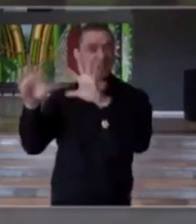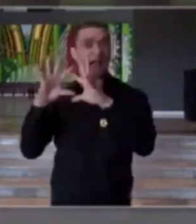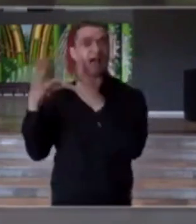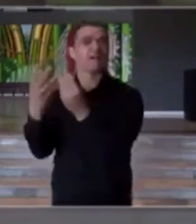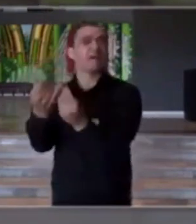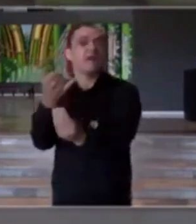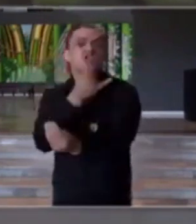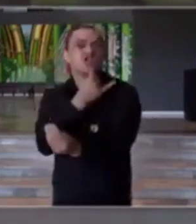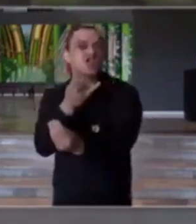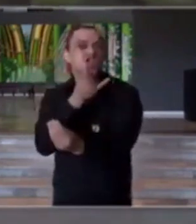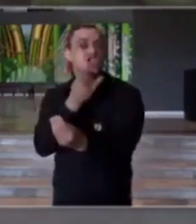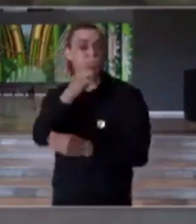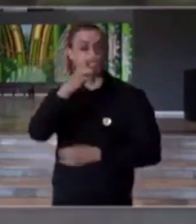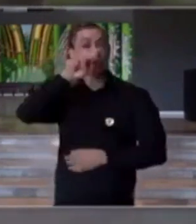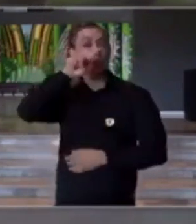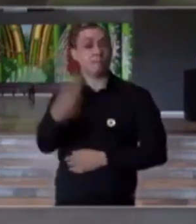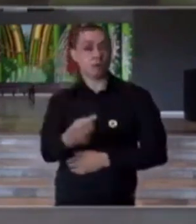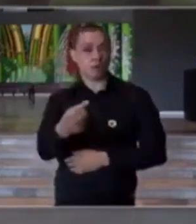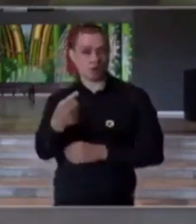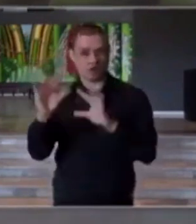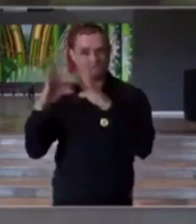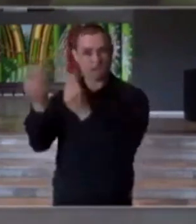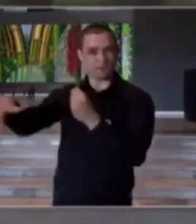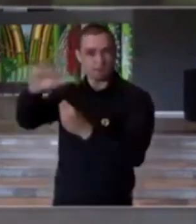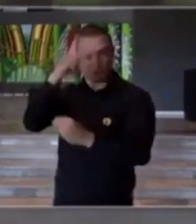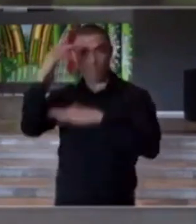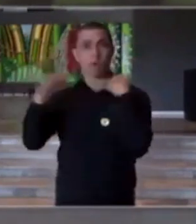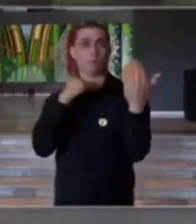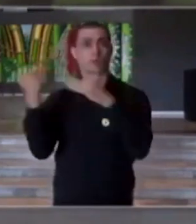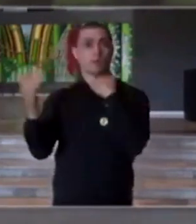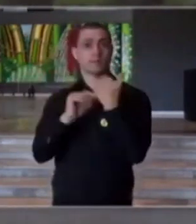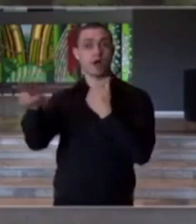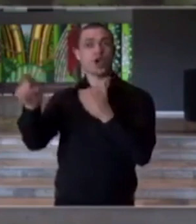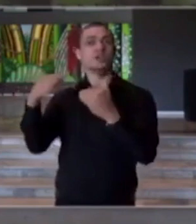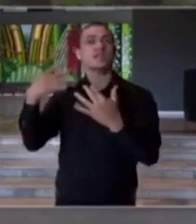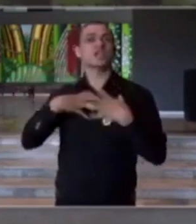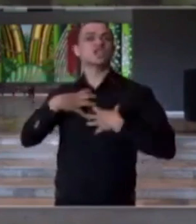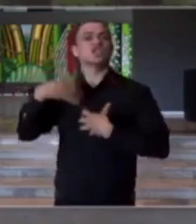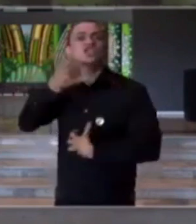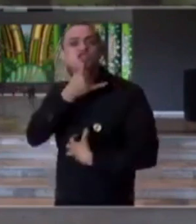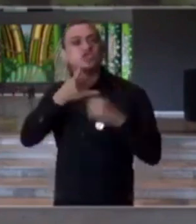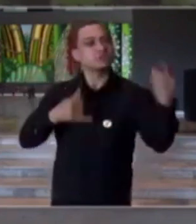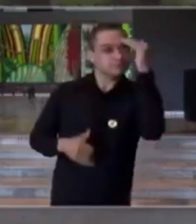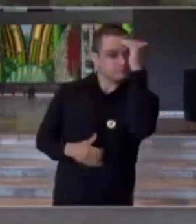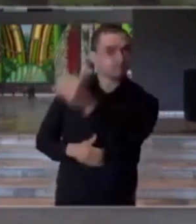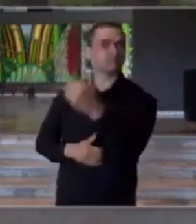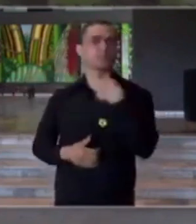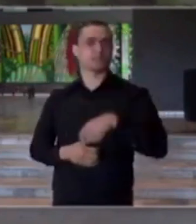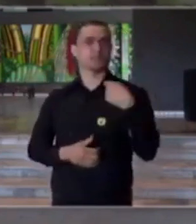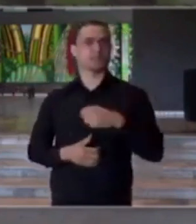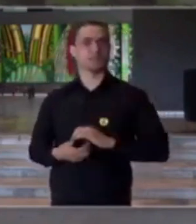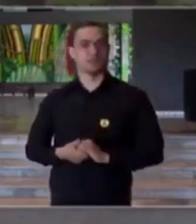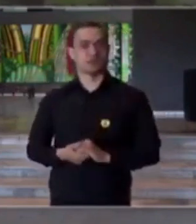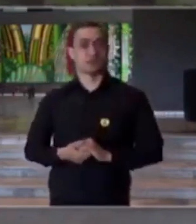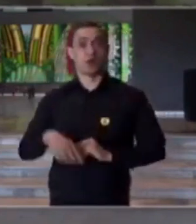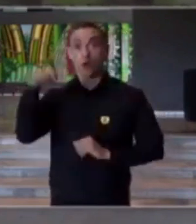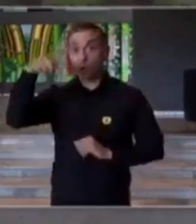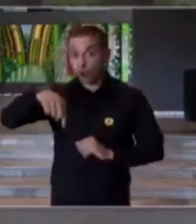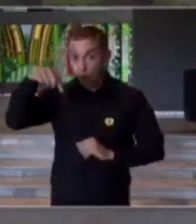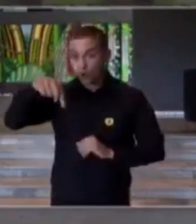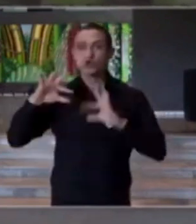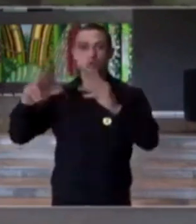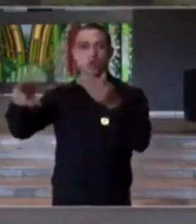mais de 5 mil famílias que perderam os seus entes queridos e que hoje estão